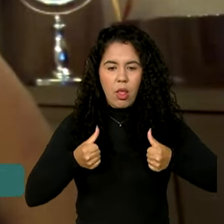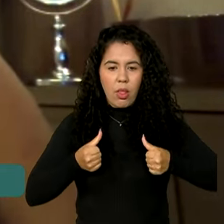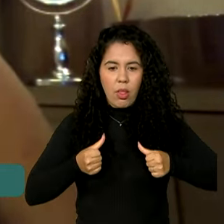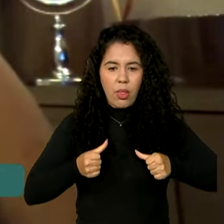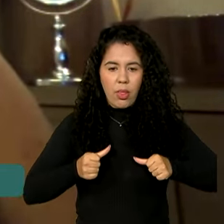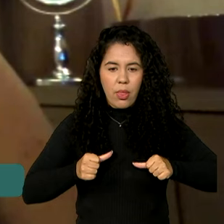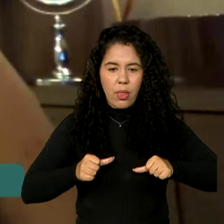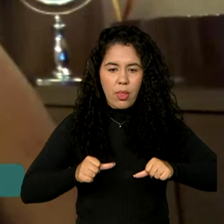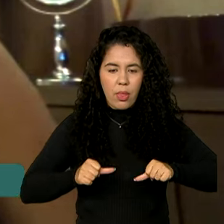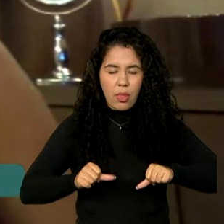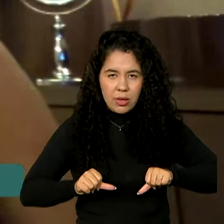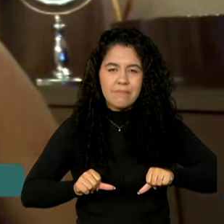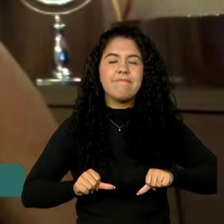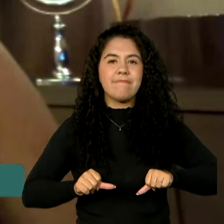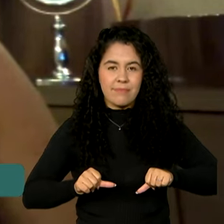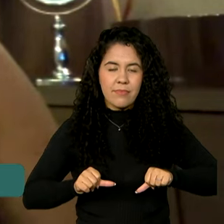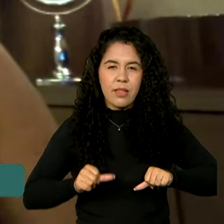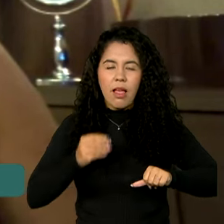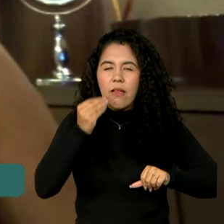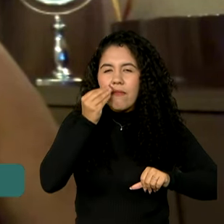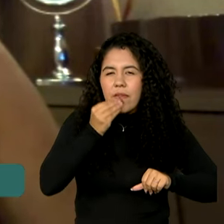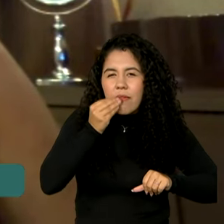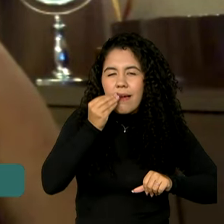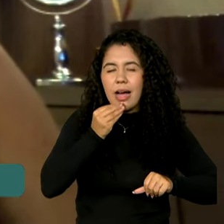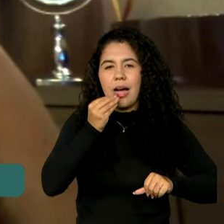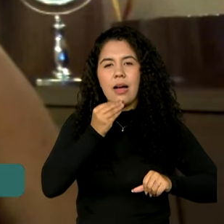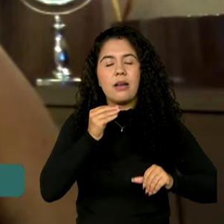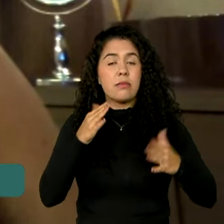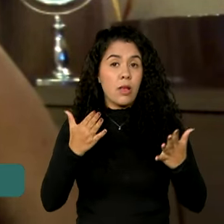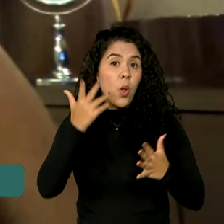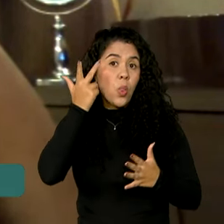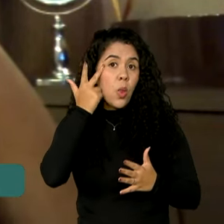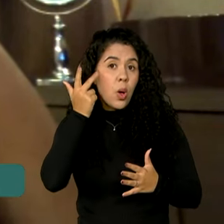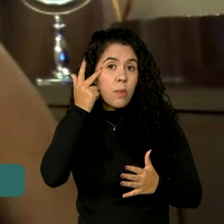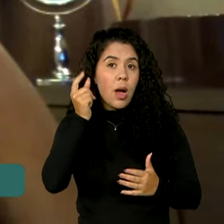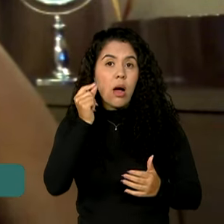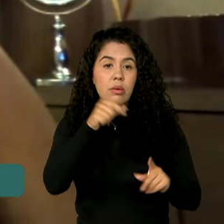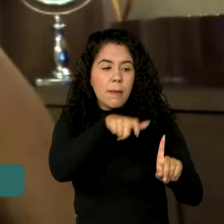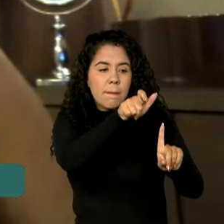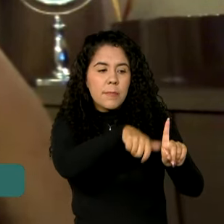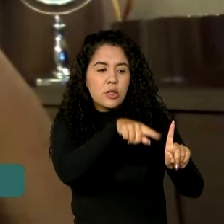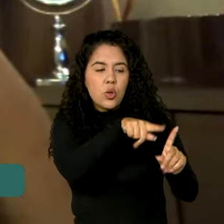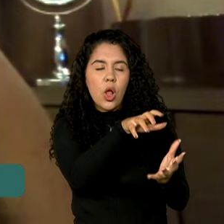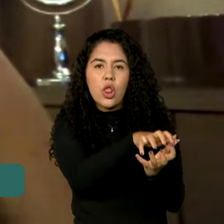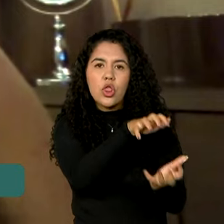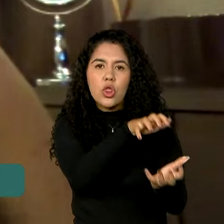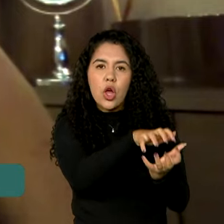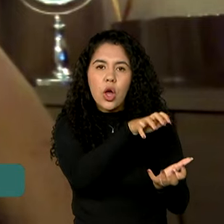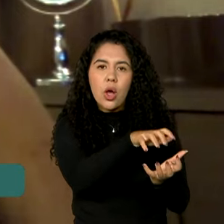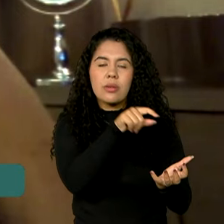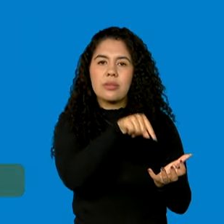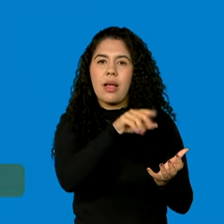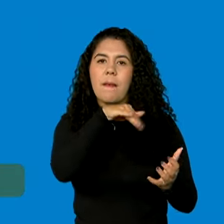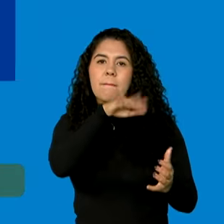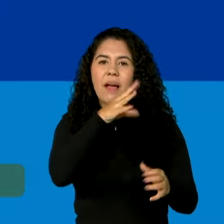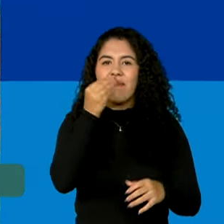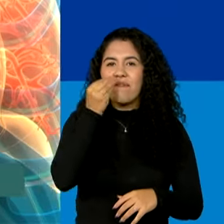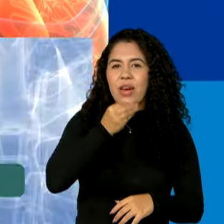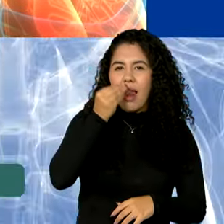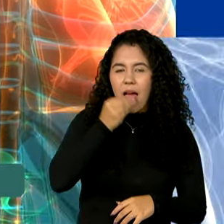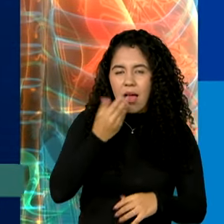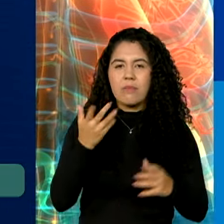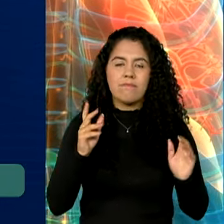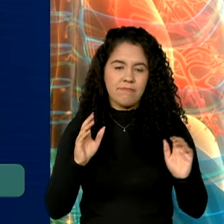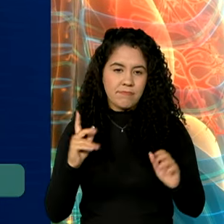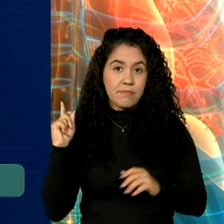sistema de defesa. Então, é normal que o idoso se torne uma pessoa mais vulnerável. Segundo o